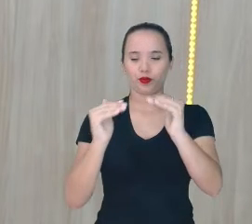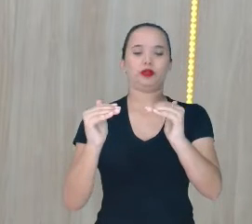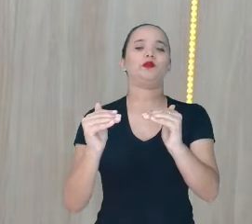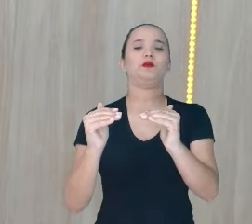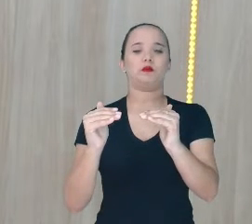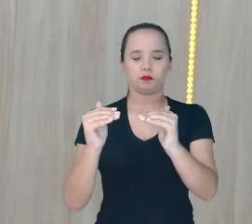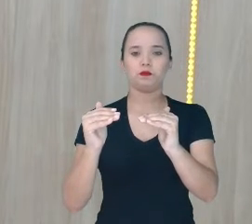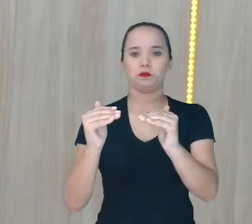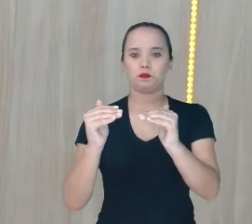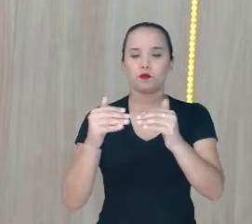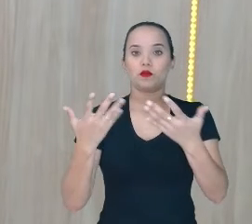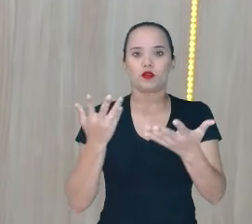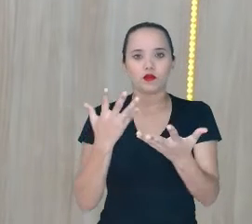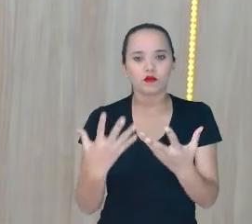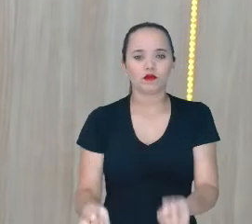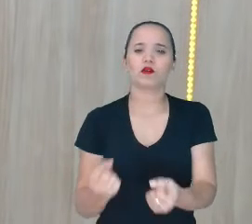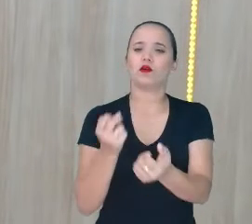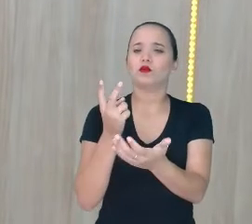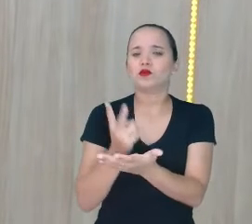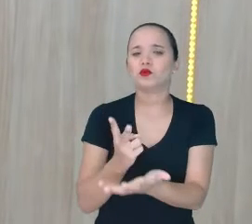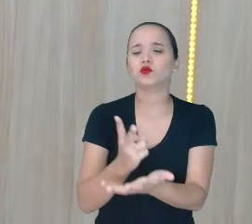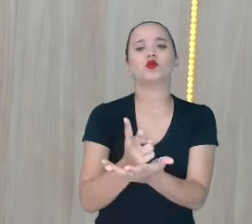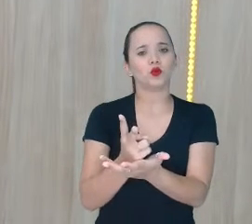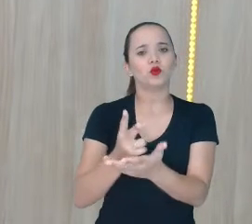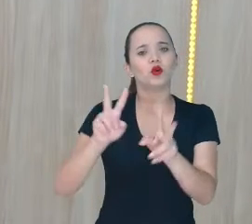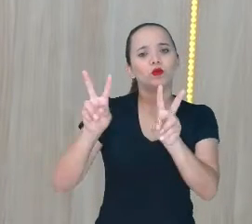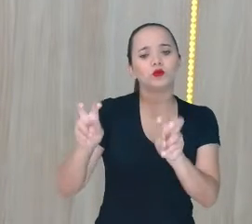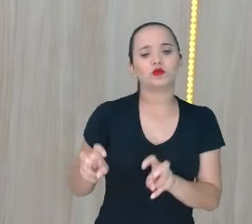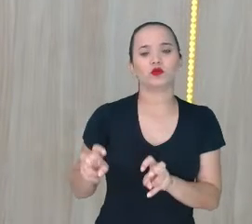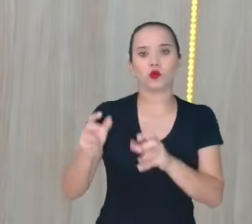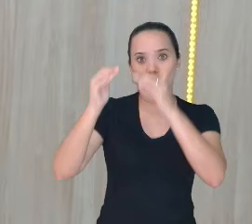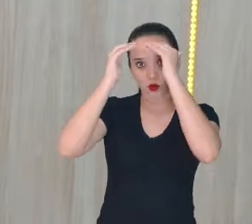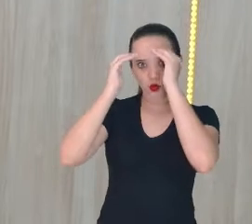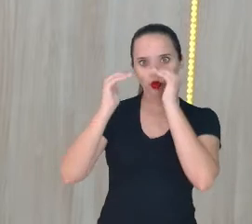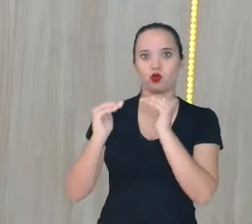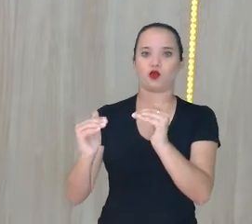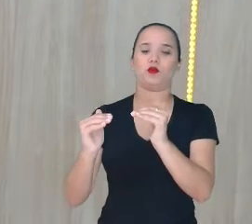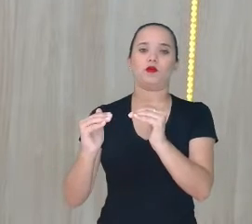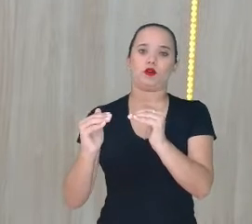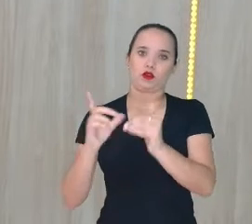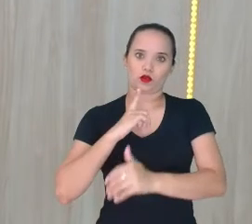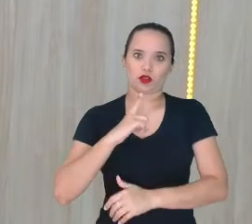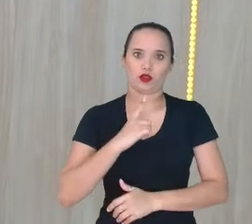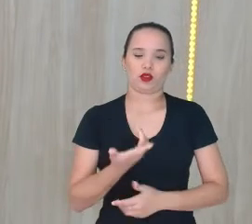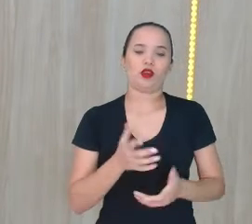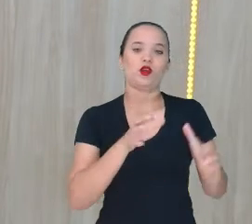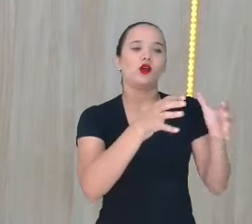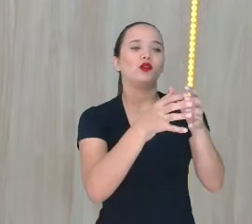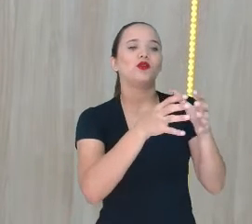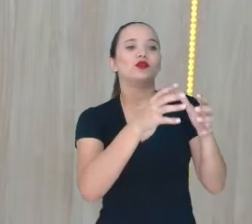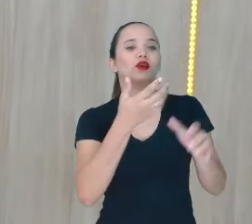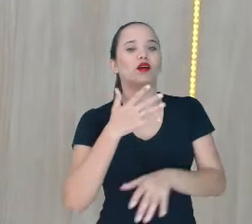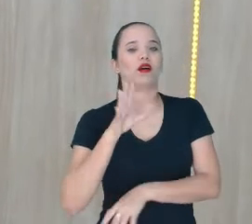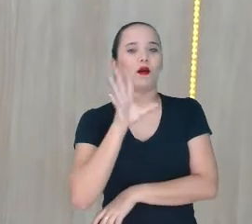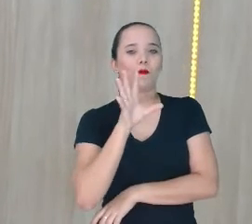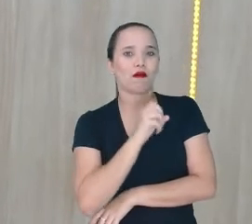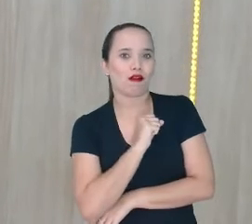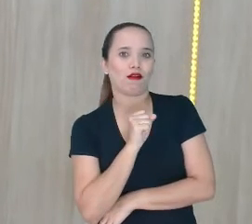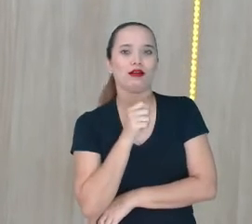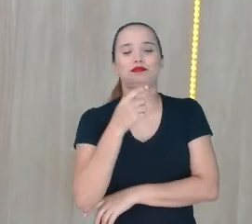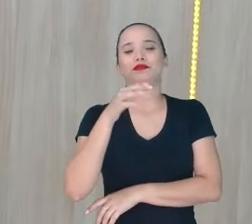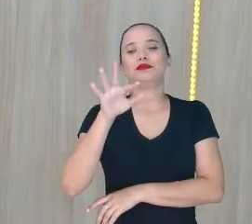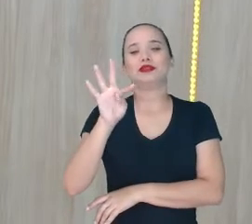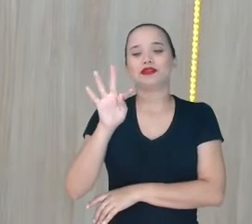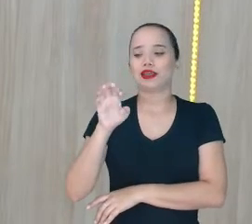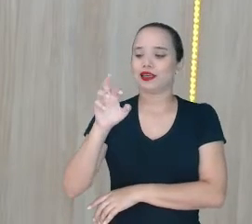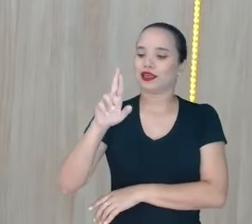Continuar Trabalhando Essas questões Do respeito Nossa queridíssima Tereza Agora sim né? Agora